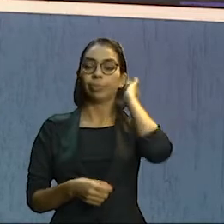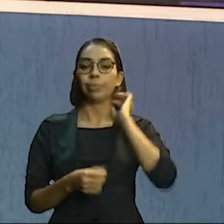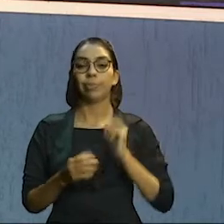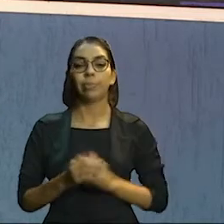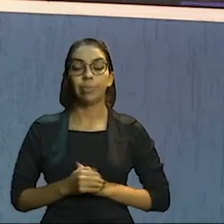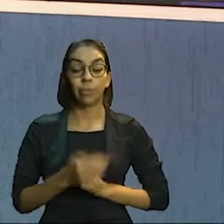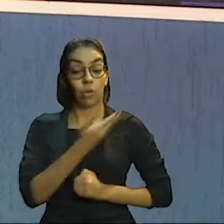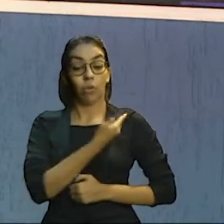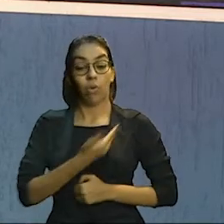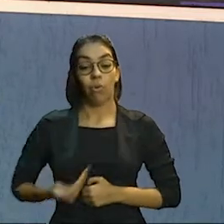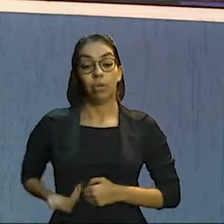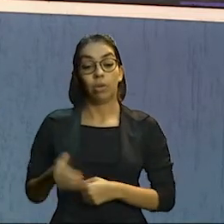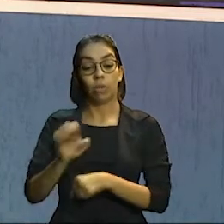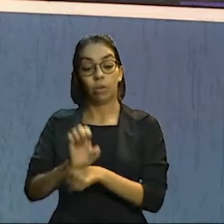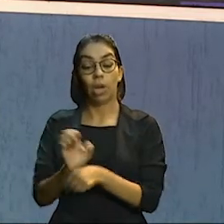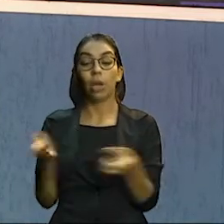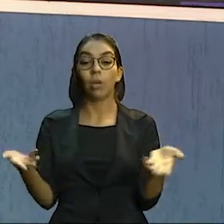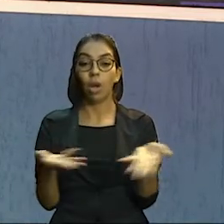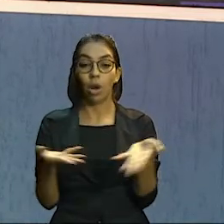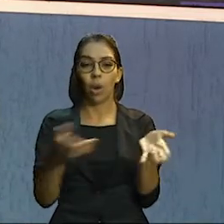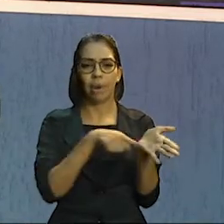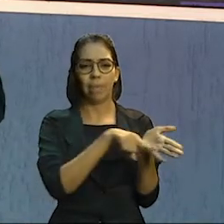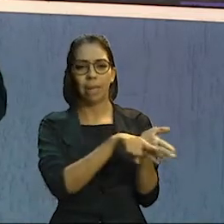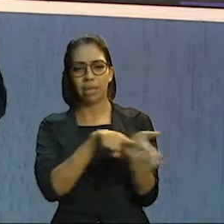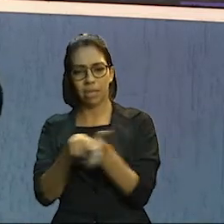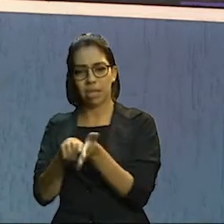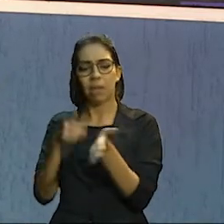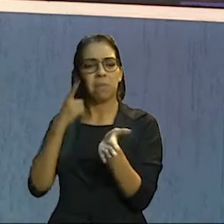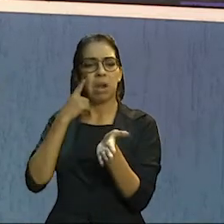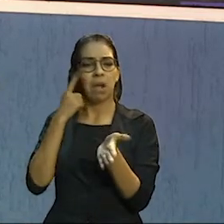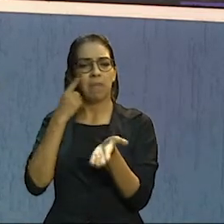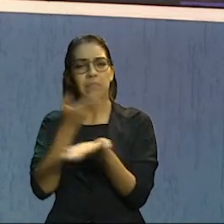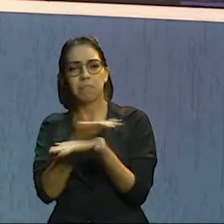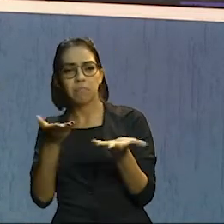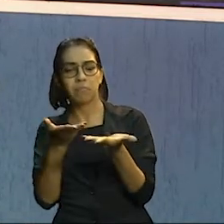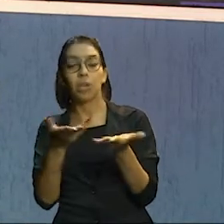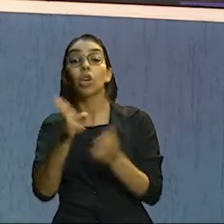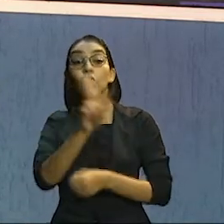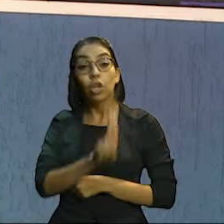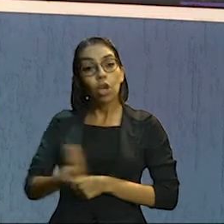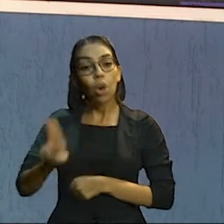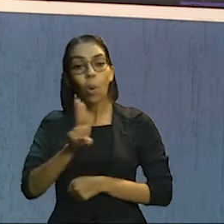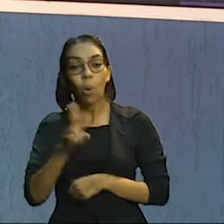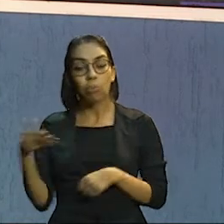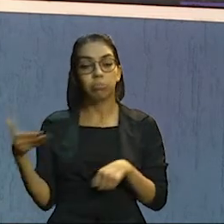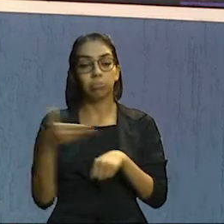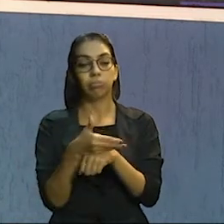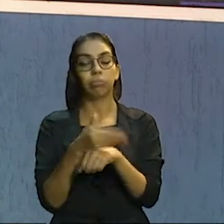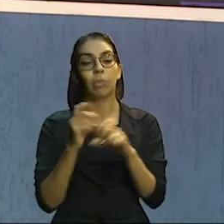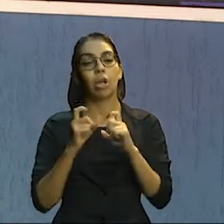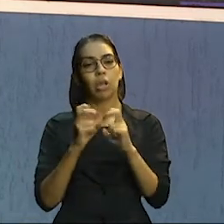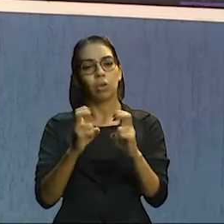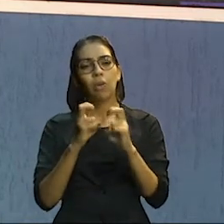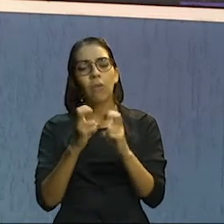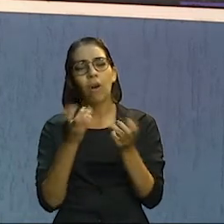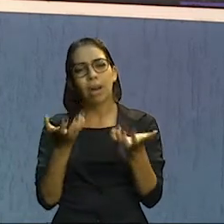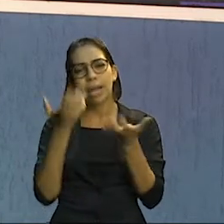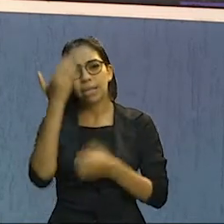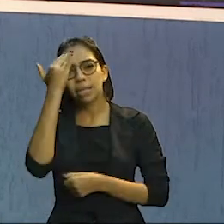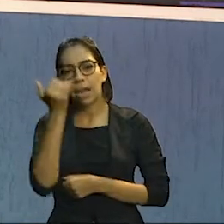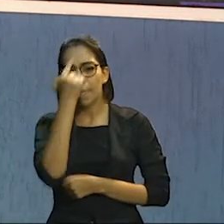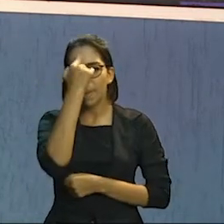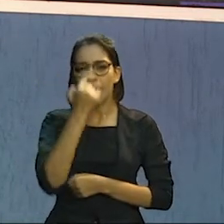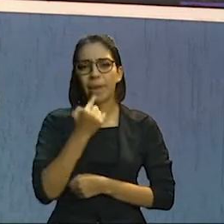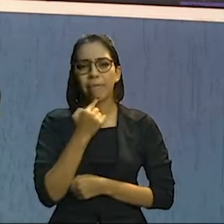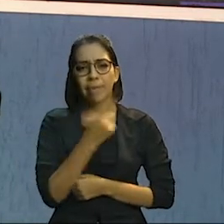O governo do estado está realizando uma pesquisa com os usuários do Metrofor. O objetivo é traçar o perfil dos passageiros e coletar